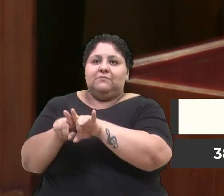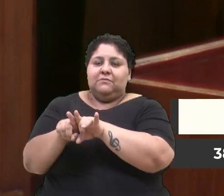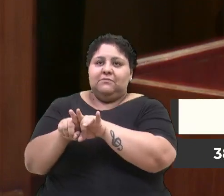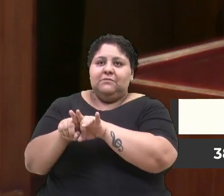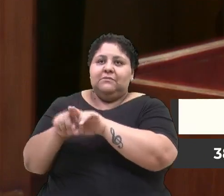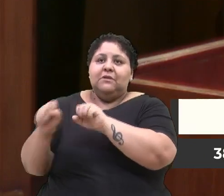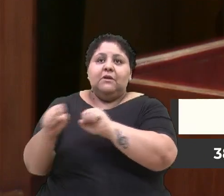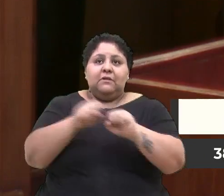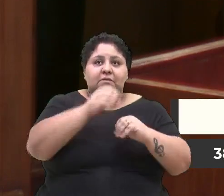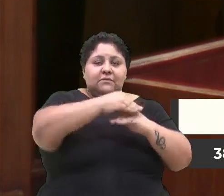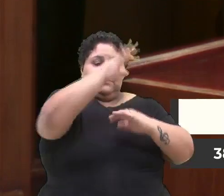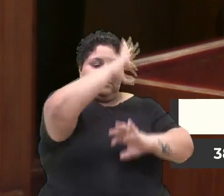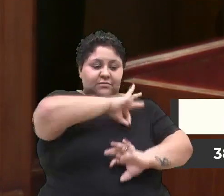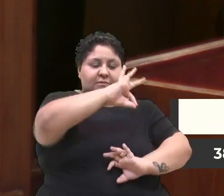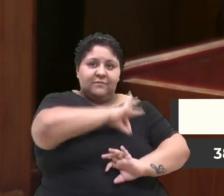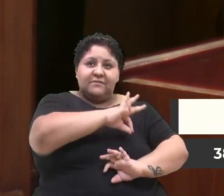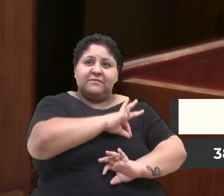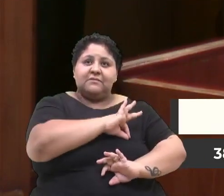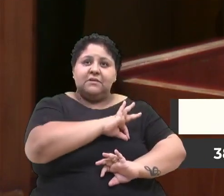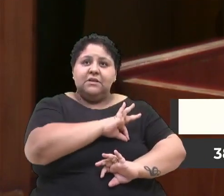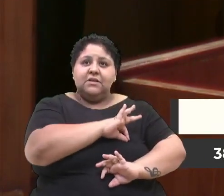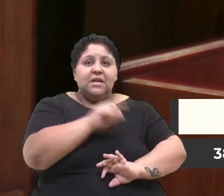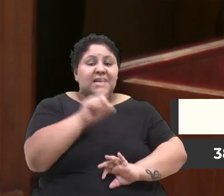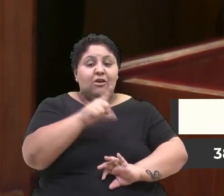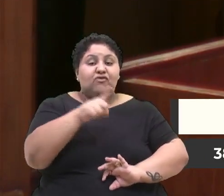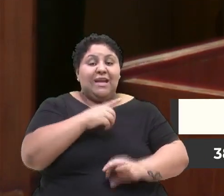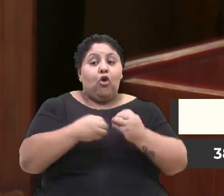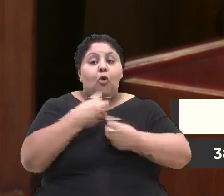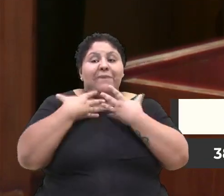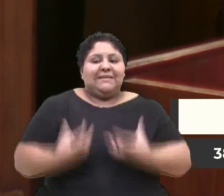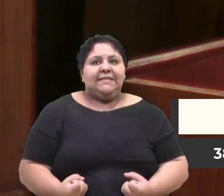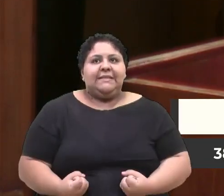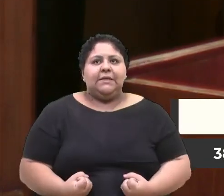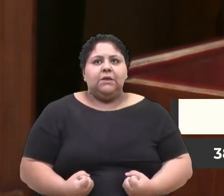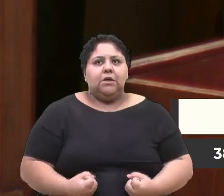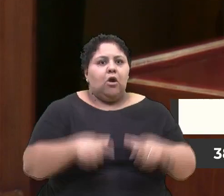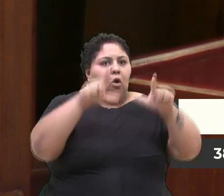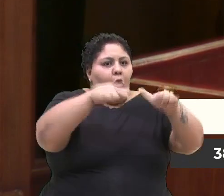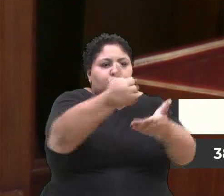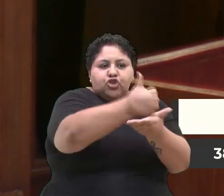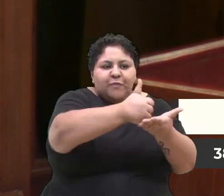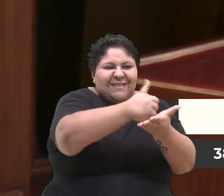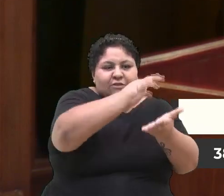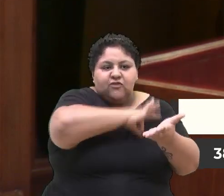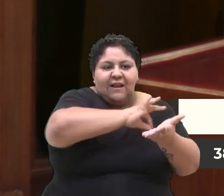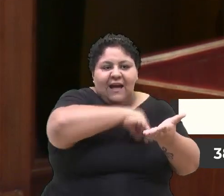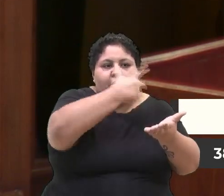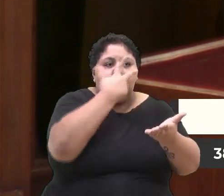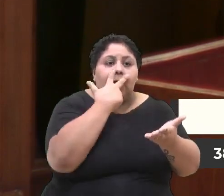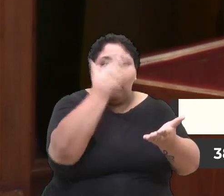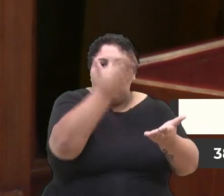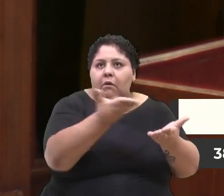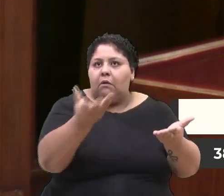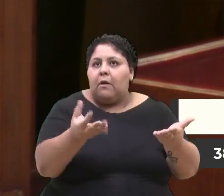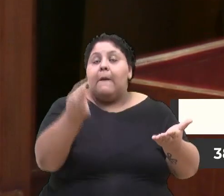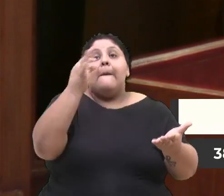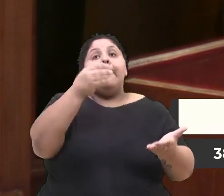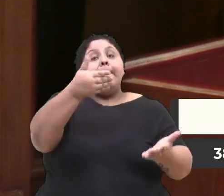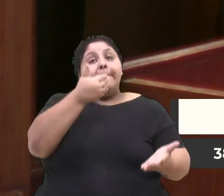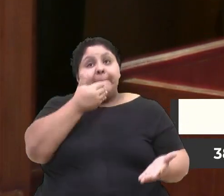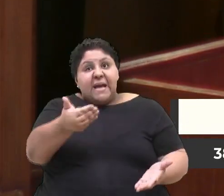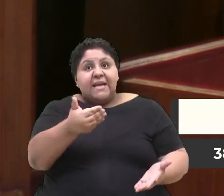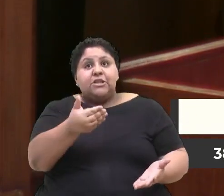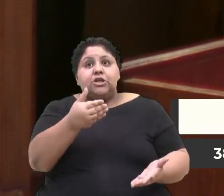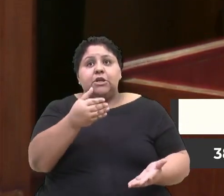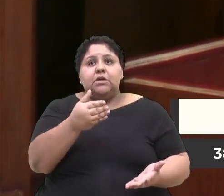salarial, que é inadmissível, não sei aonde que se baseia um salário desses, eles pedem o vale-refeição, que